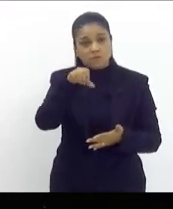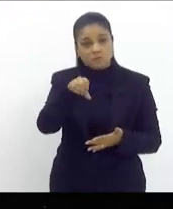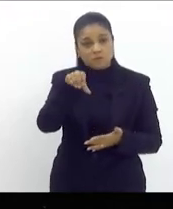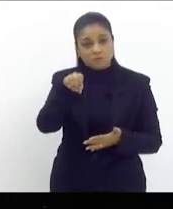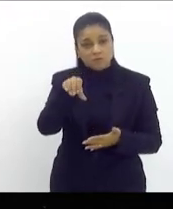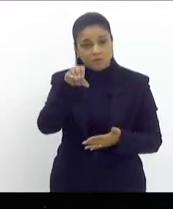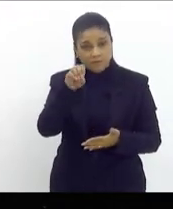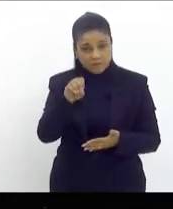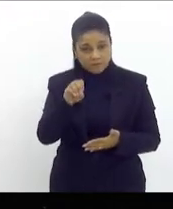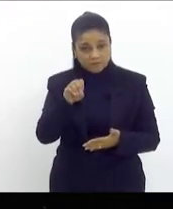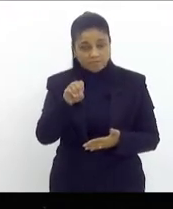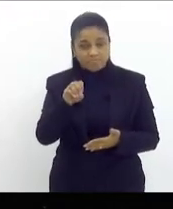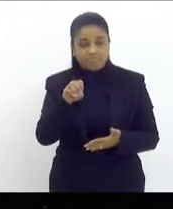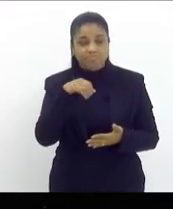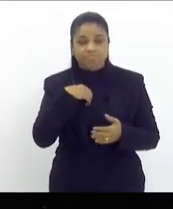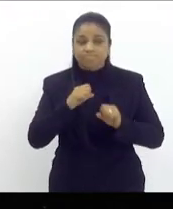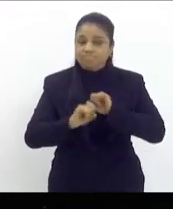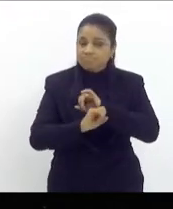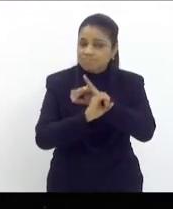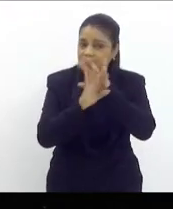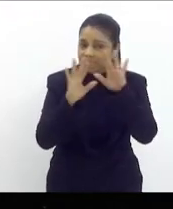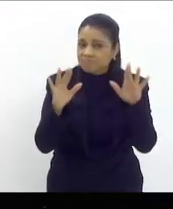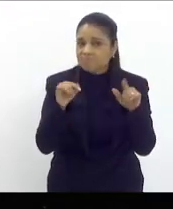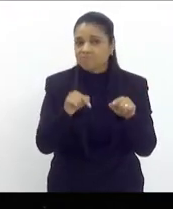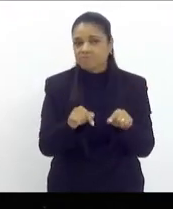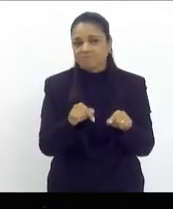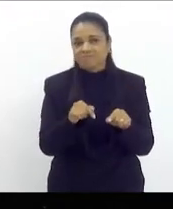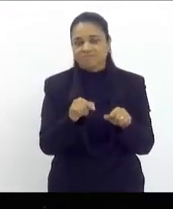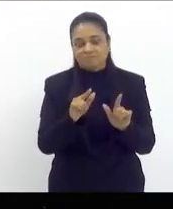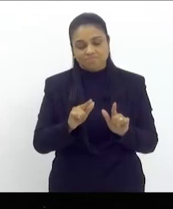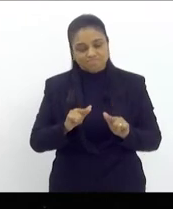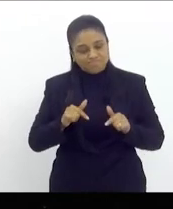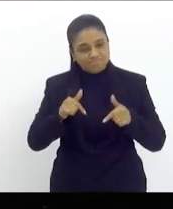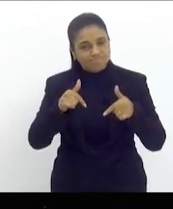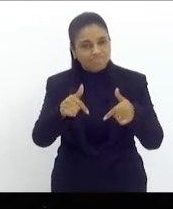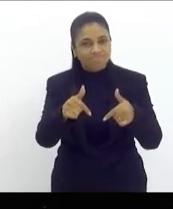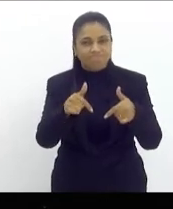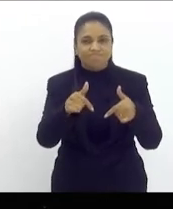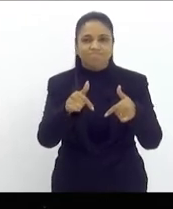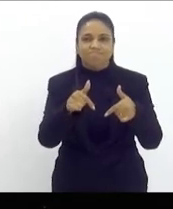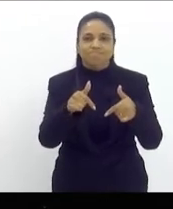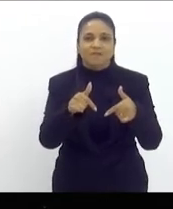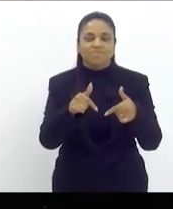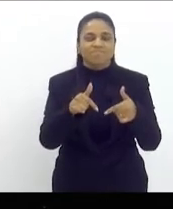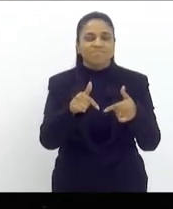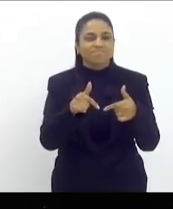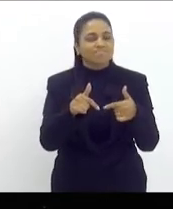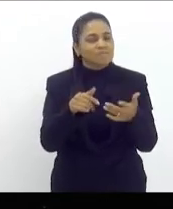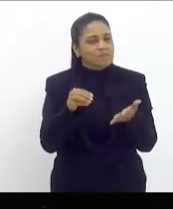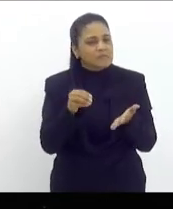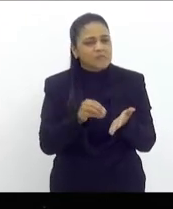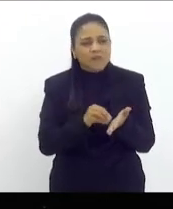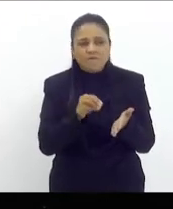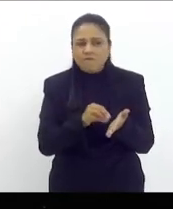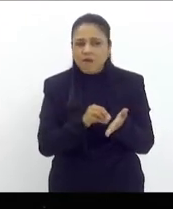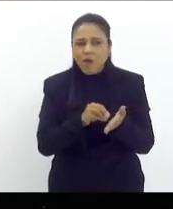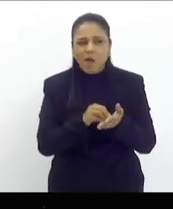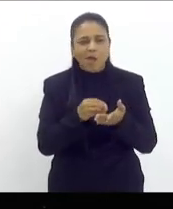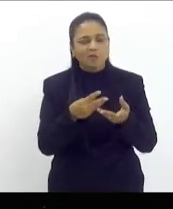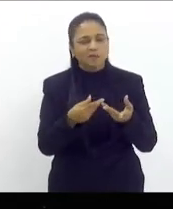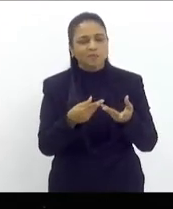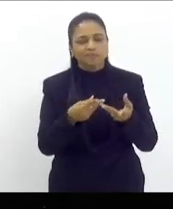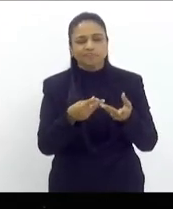então fica muito nítido que essa iniciativa tem caráter precário sem nenhuma garantia aos